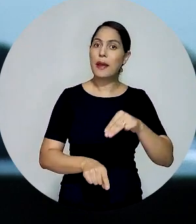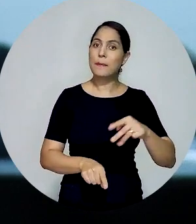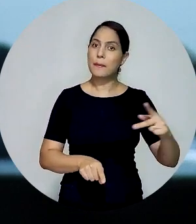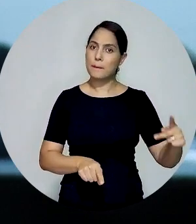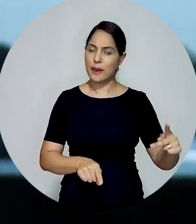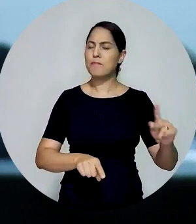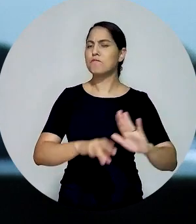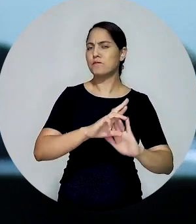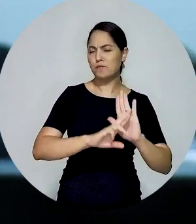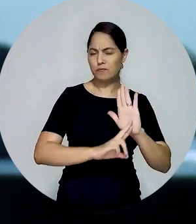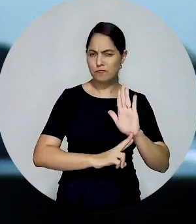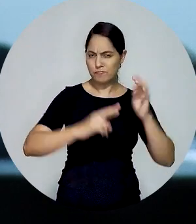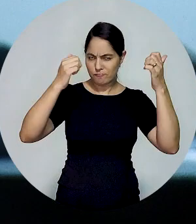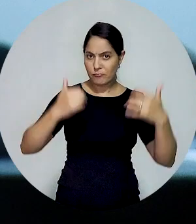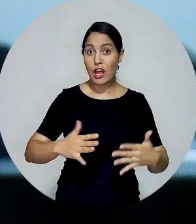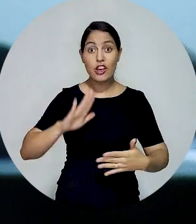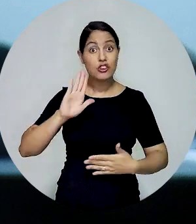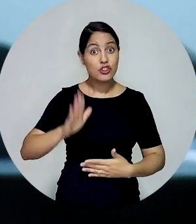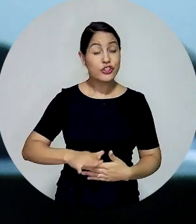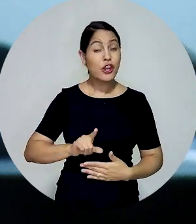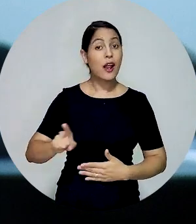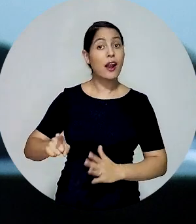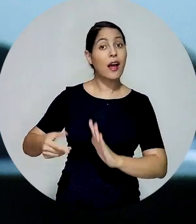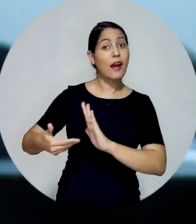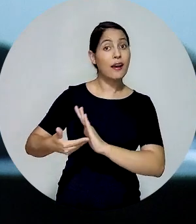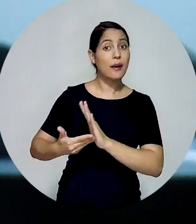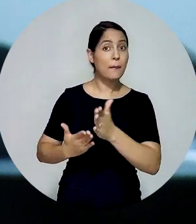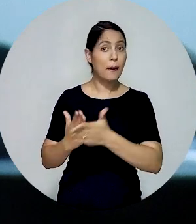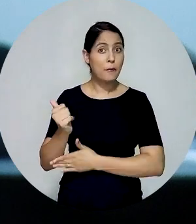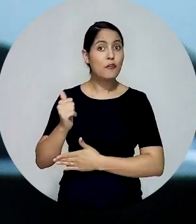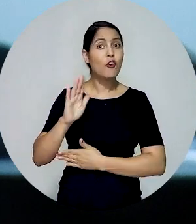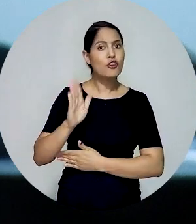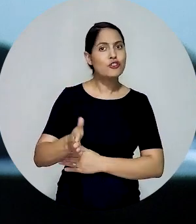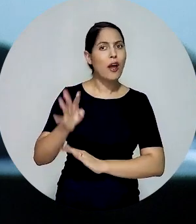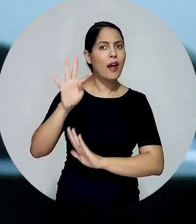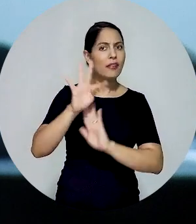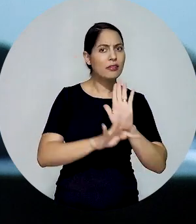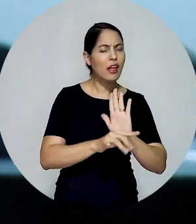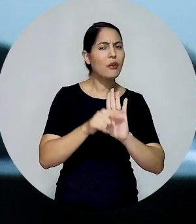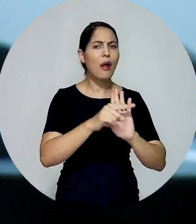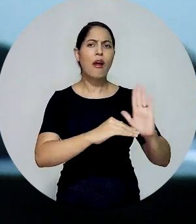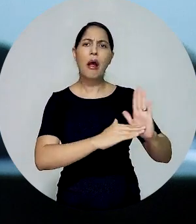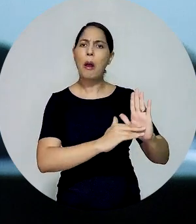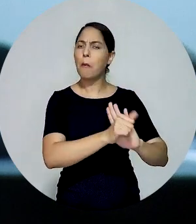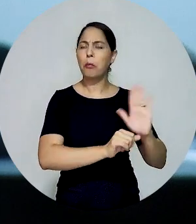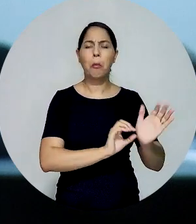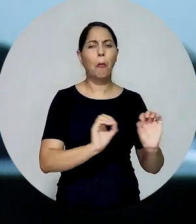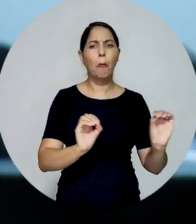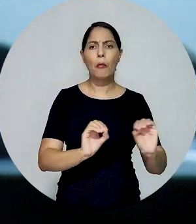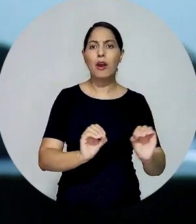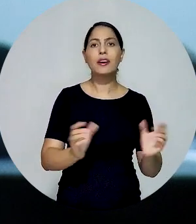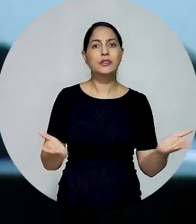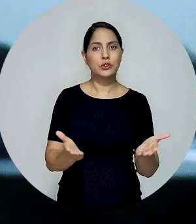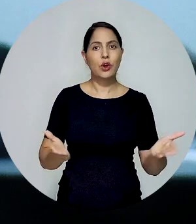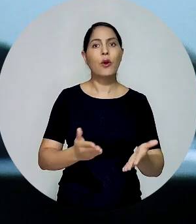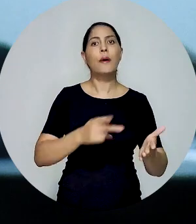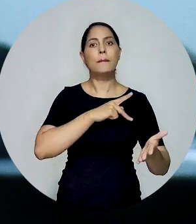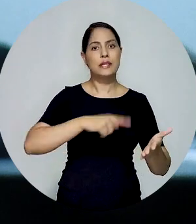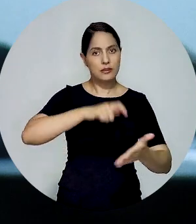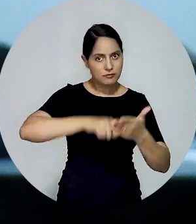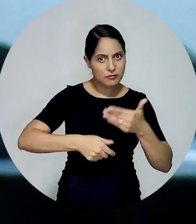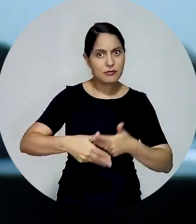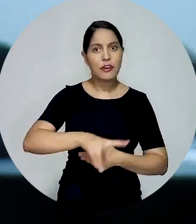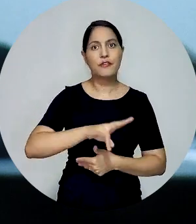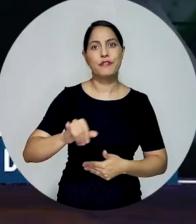Público. Como o texto já tinha sido aprovado pela Câmara dos Deputados e não sofreu alteração, agora ele vai direto para a